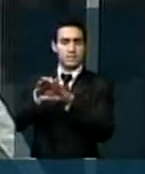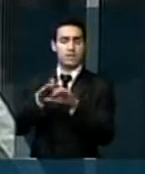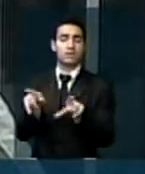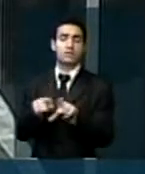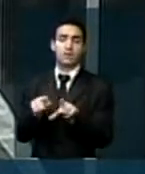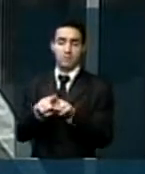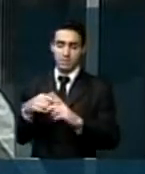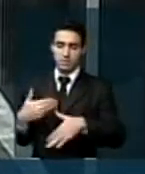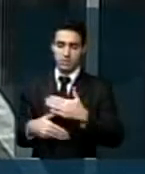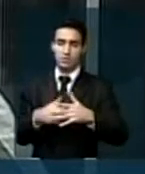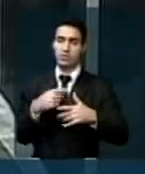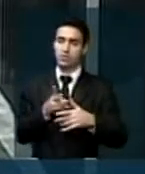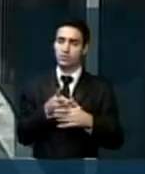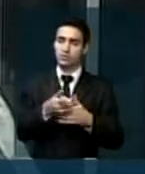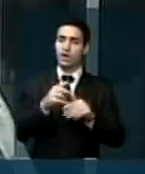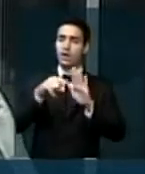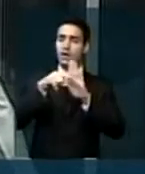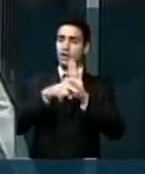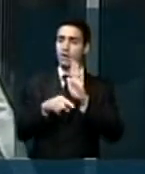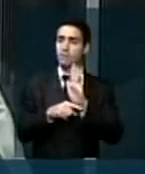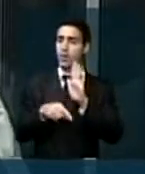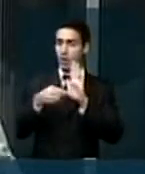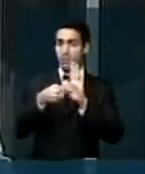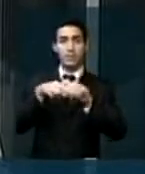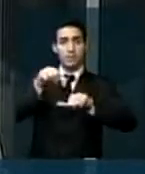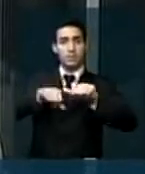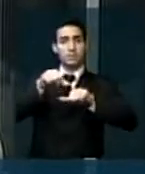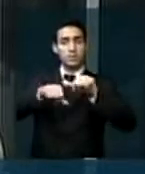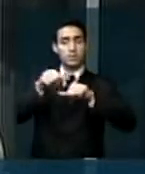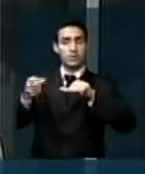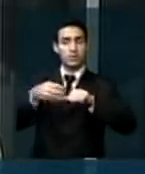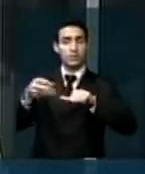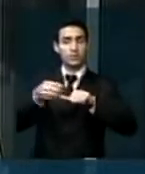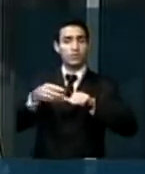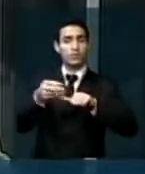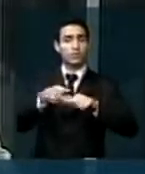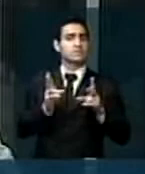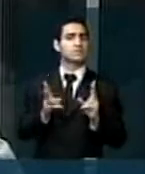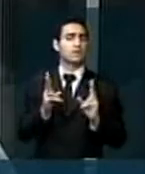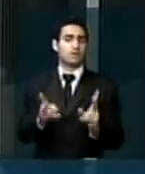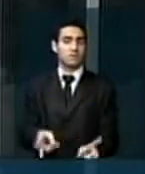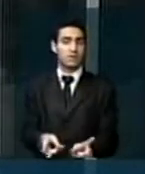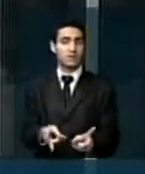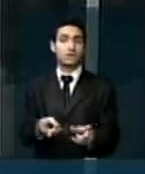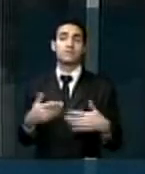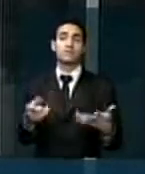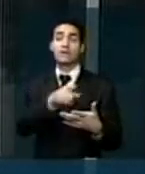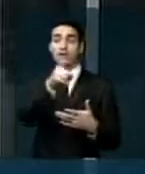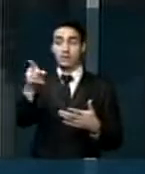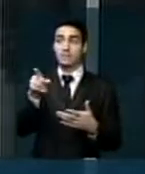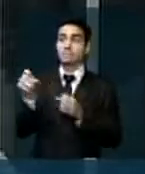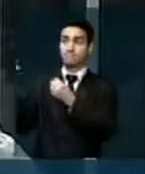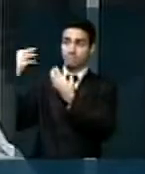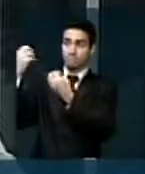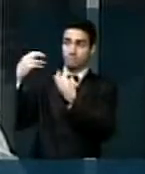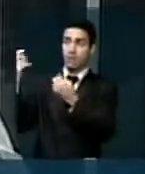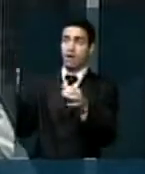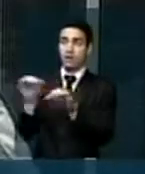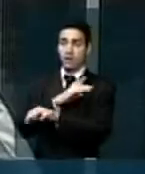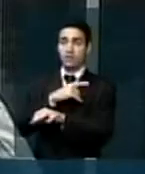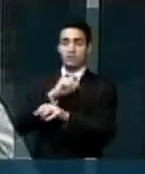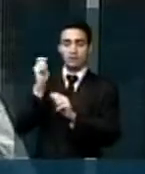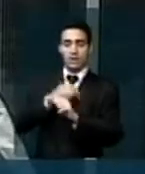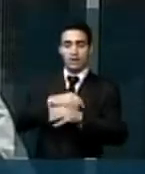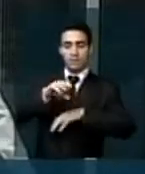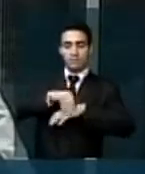aprimoramento contínuo do conteúdo oferecido aos ouvintes, sendo, acima de tudo, formadores de opinião tão importante